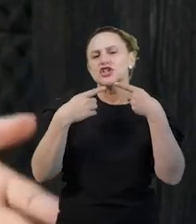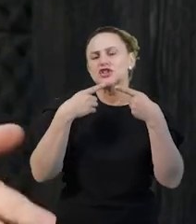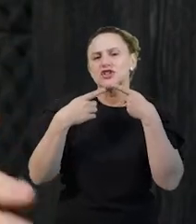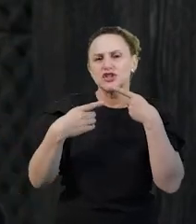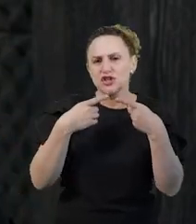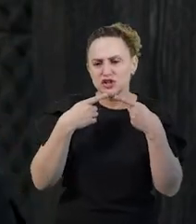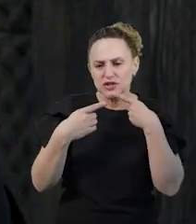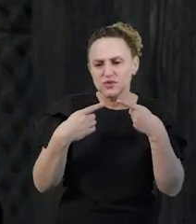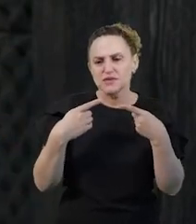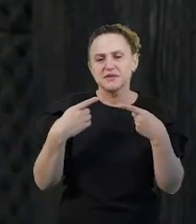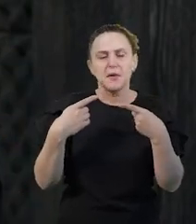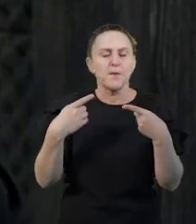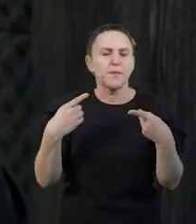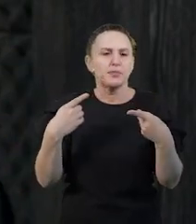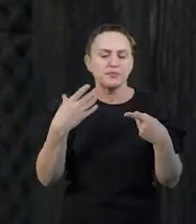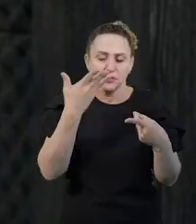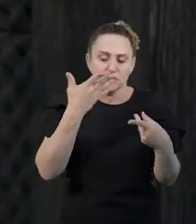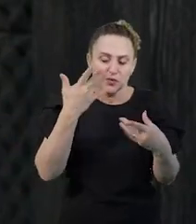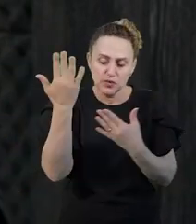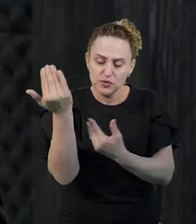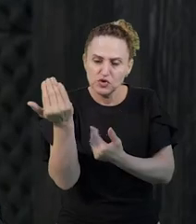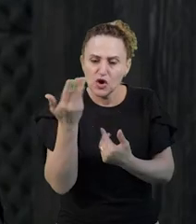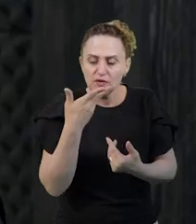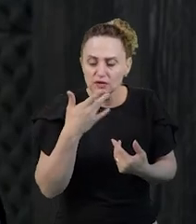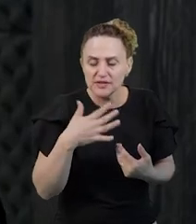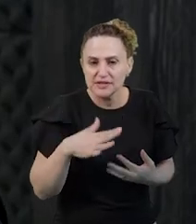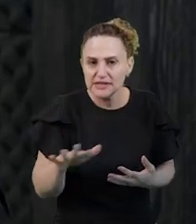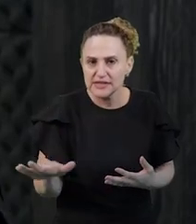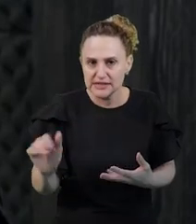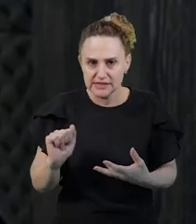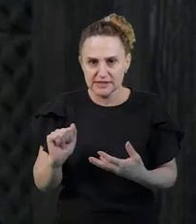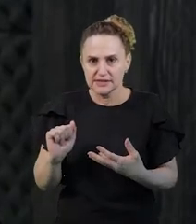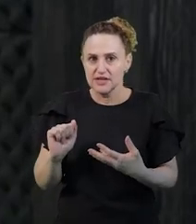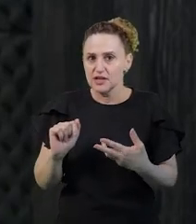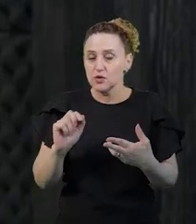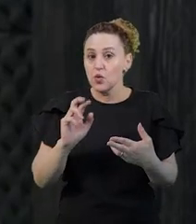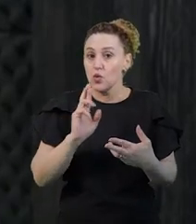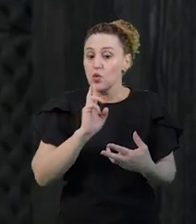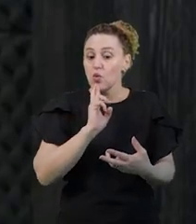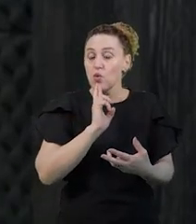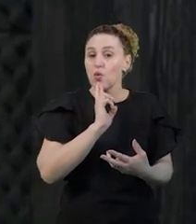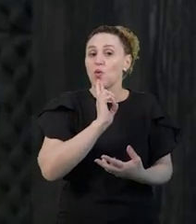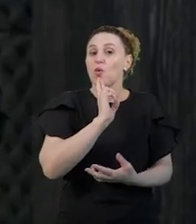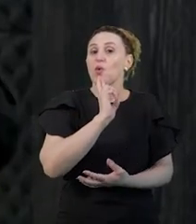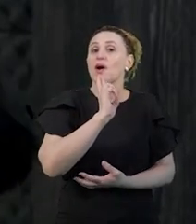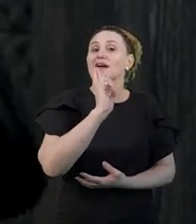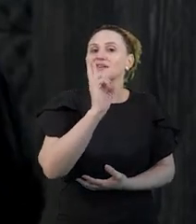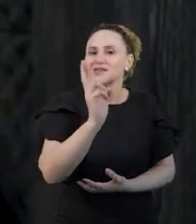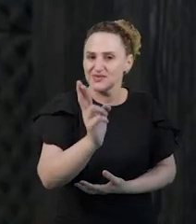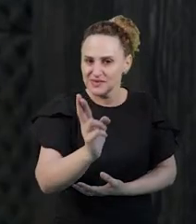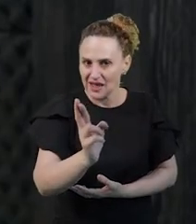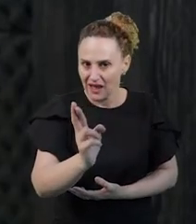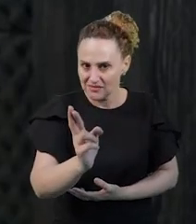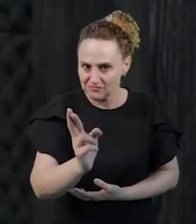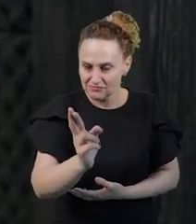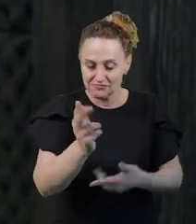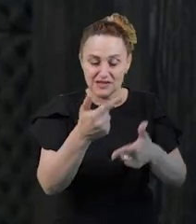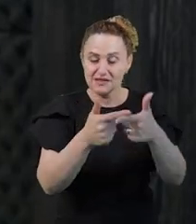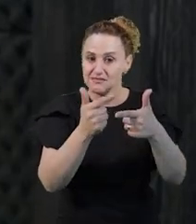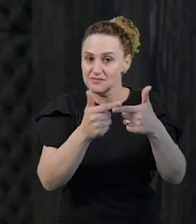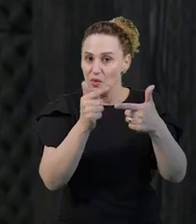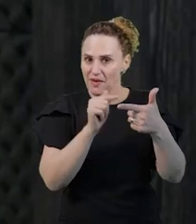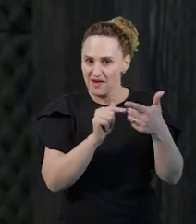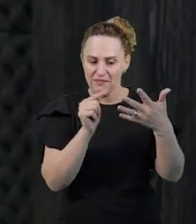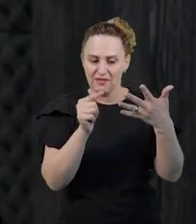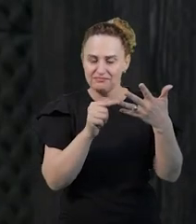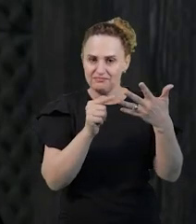rica com as crianças ou com os jovens ou com os resultados dos problemas levantados para se discutir o que é que, na